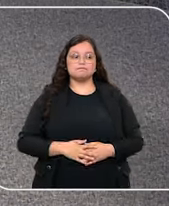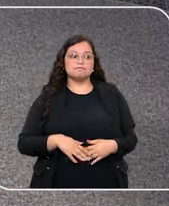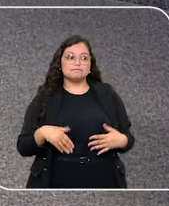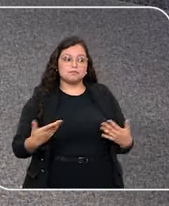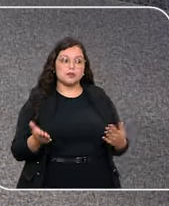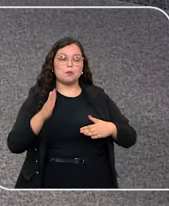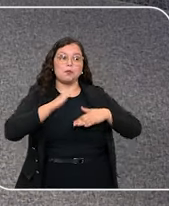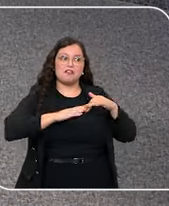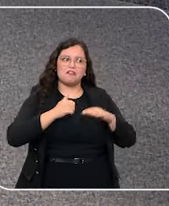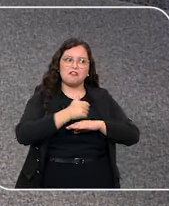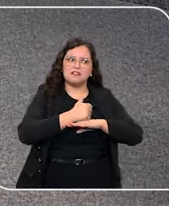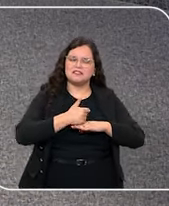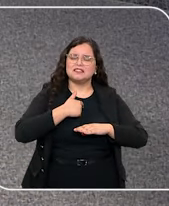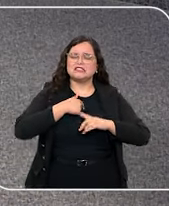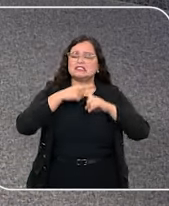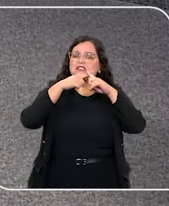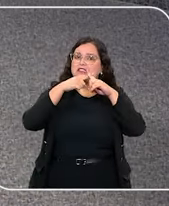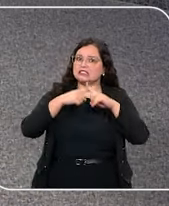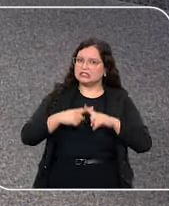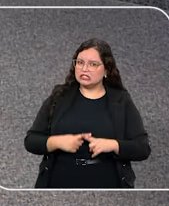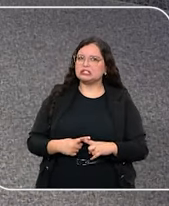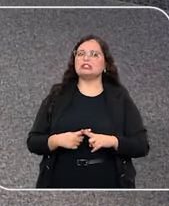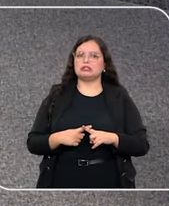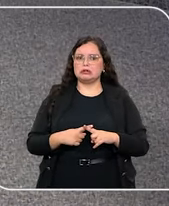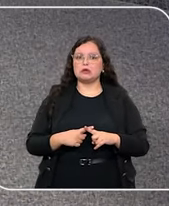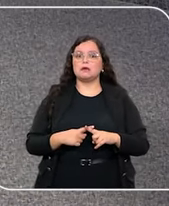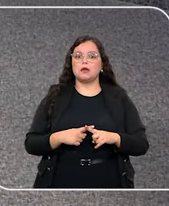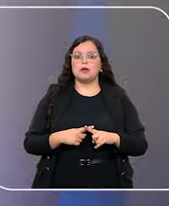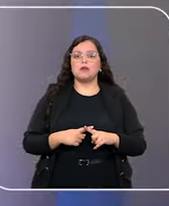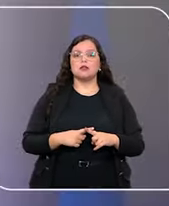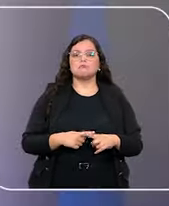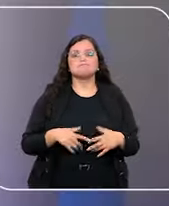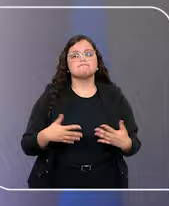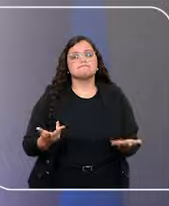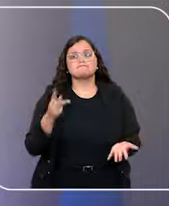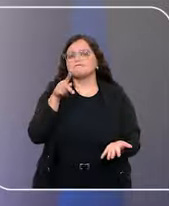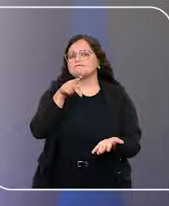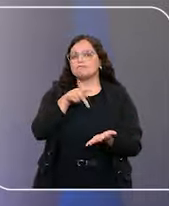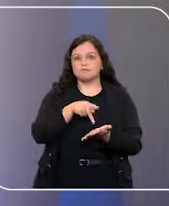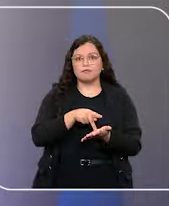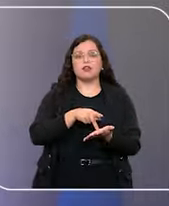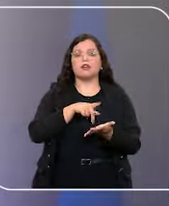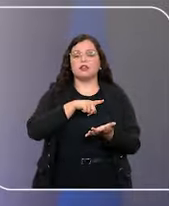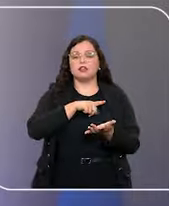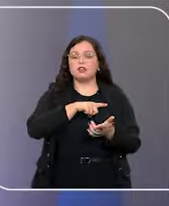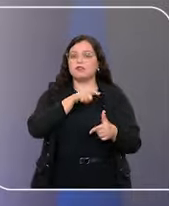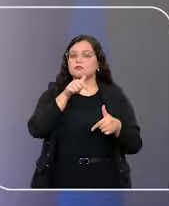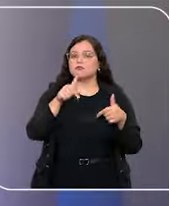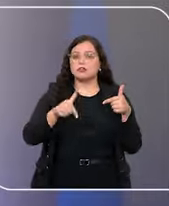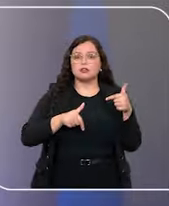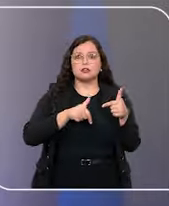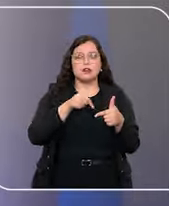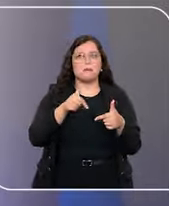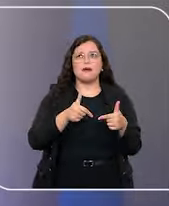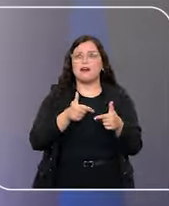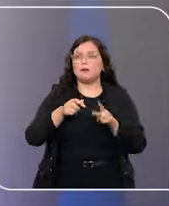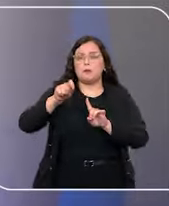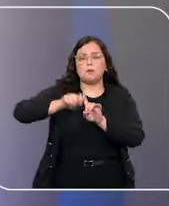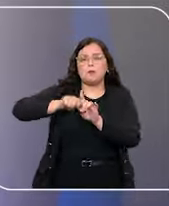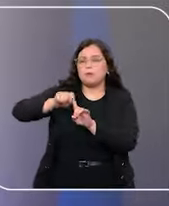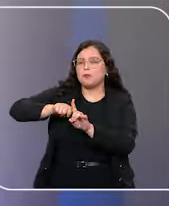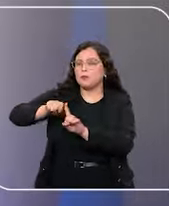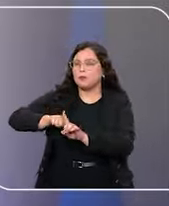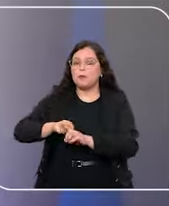profissionalmente falando, foi um dos maiores desafios pra mim enquanto jornalista, né? E, realmente, o trabalho aí envolveu